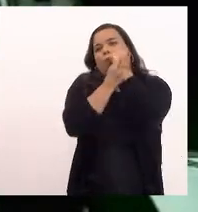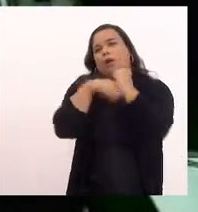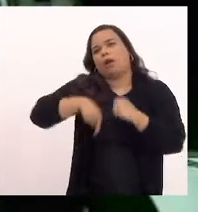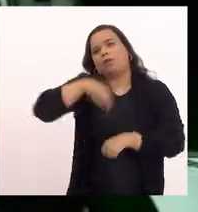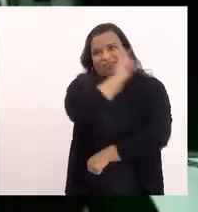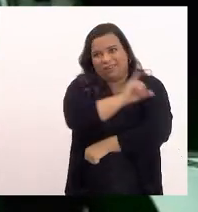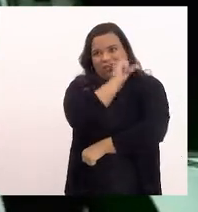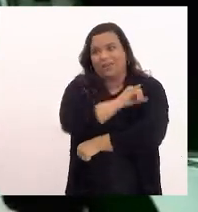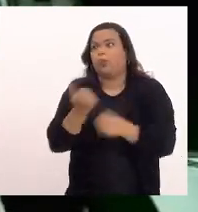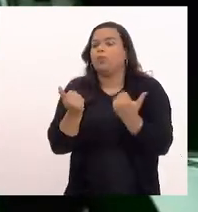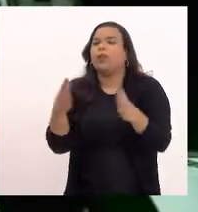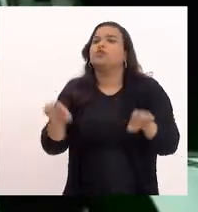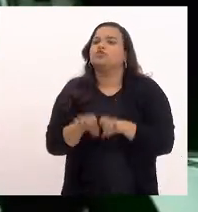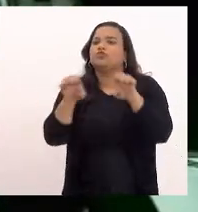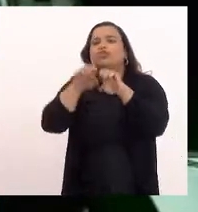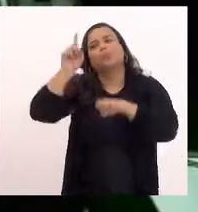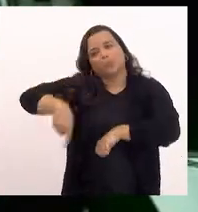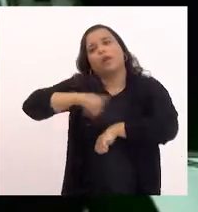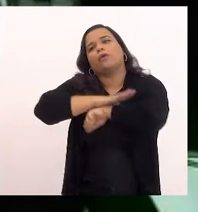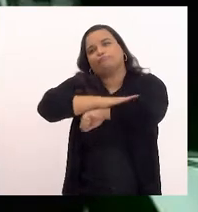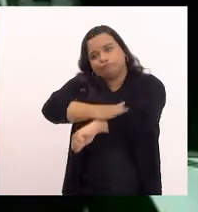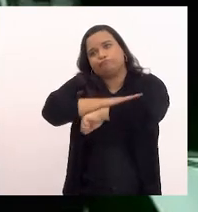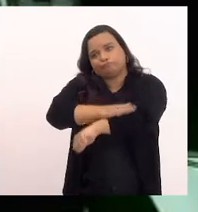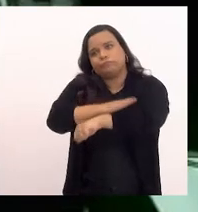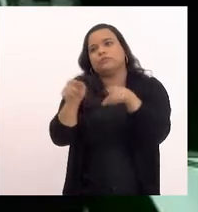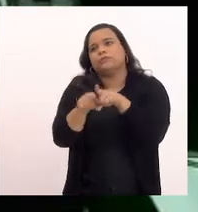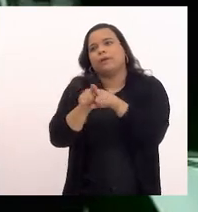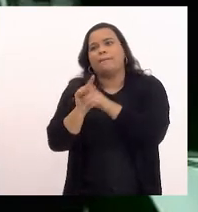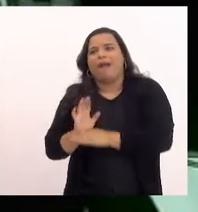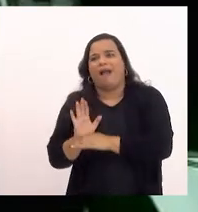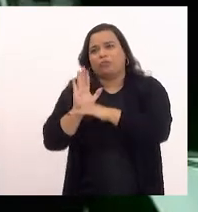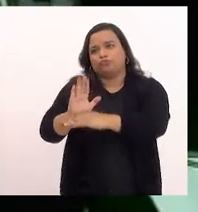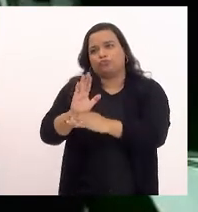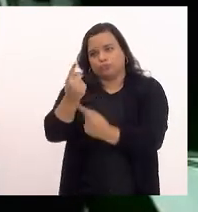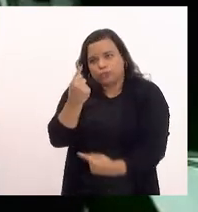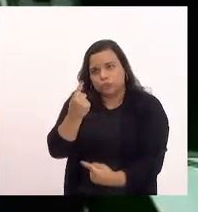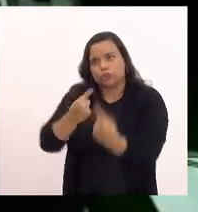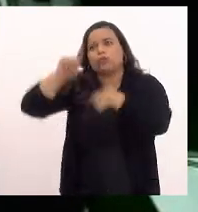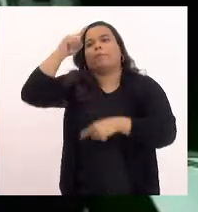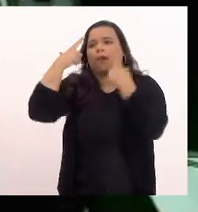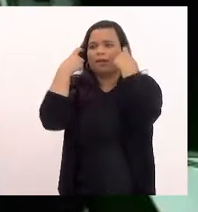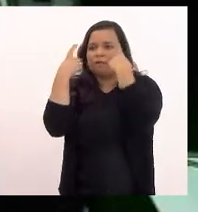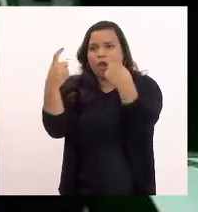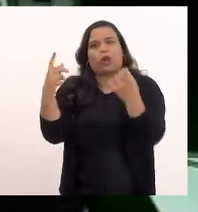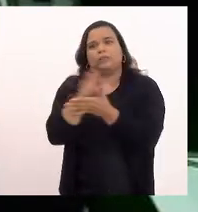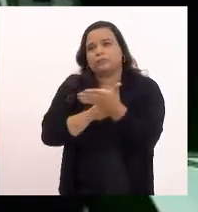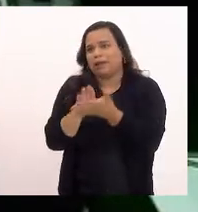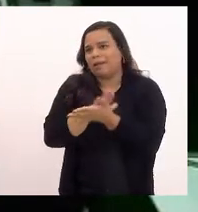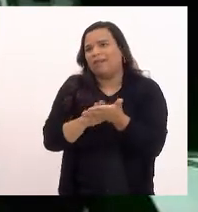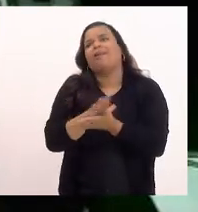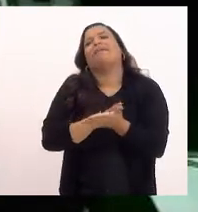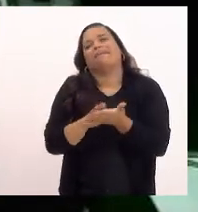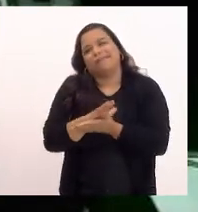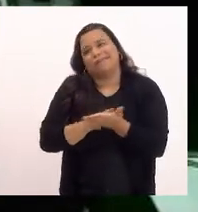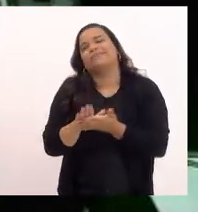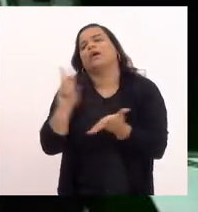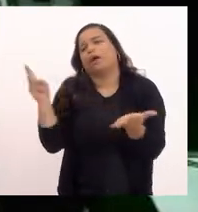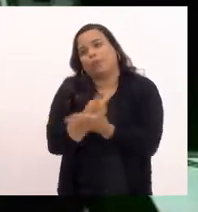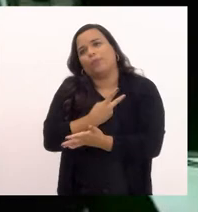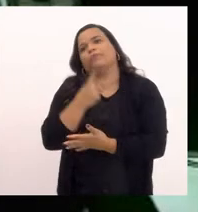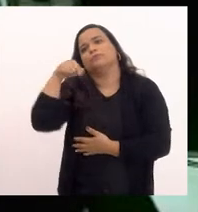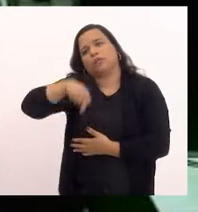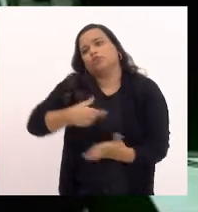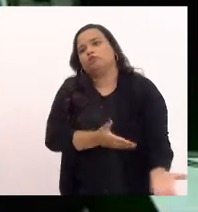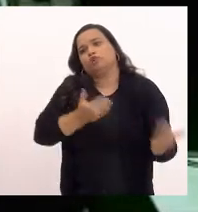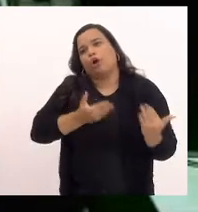estruturalmente é racista e pouco contribui para a superação da violência que acomete a nossa